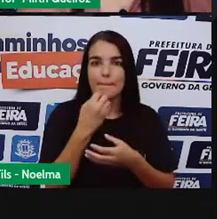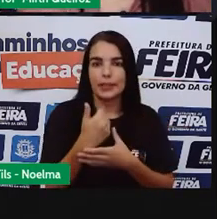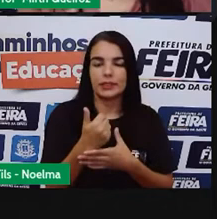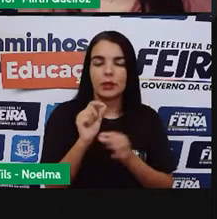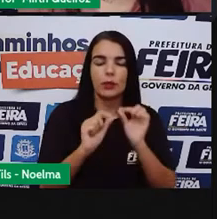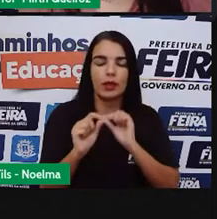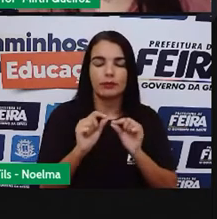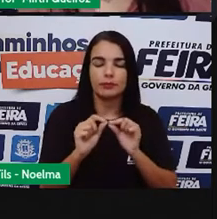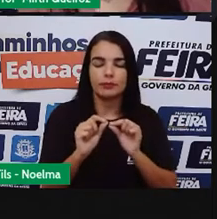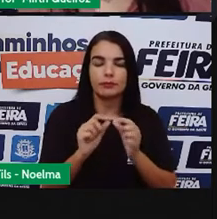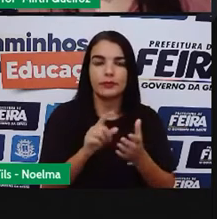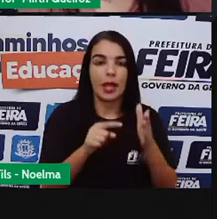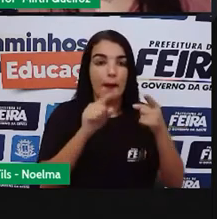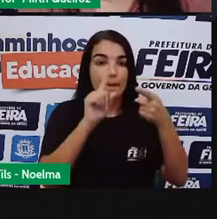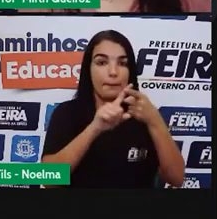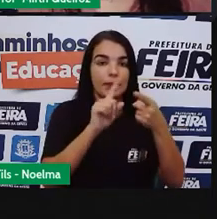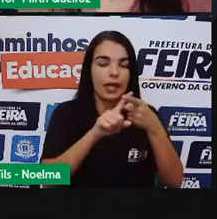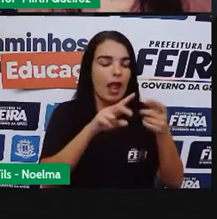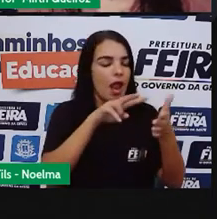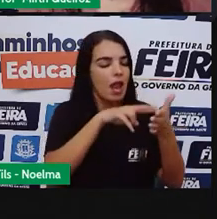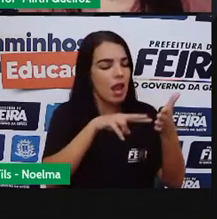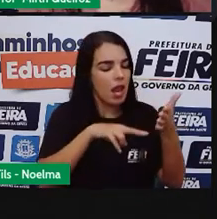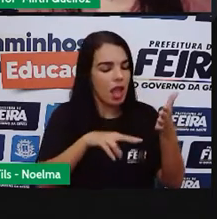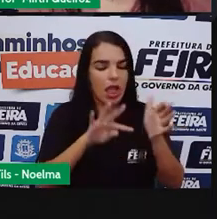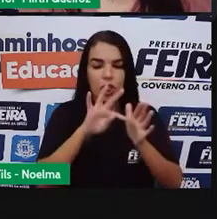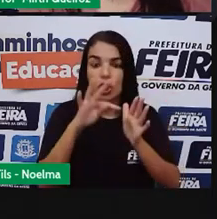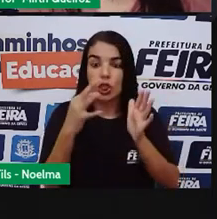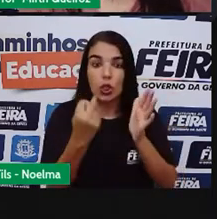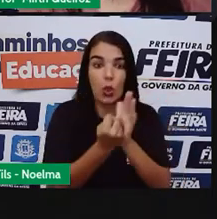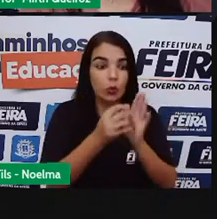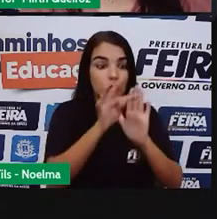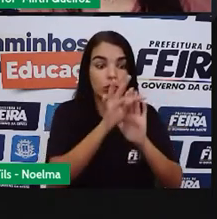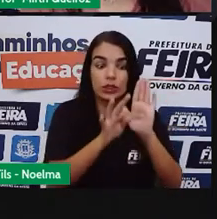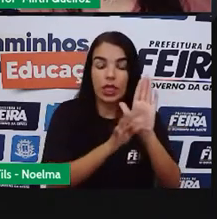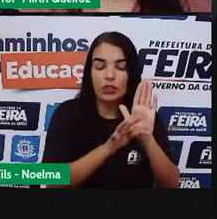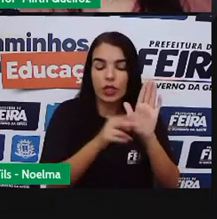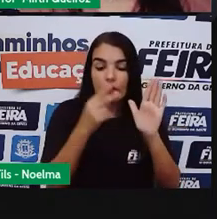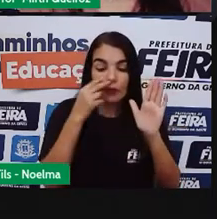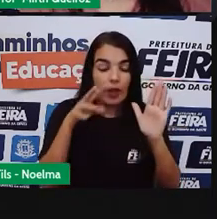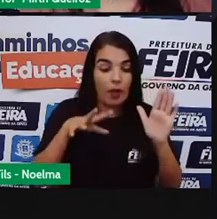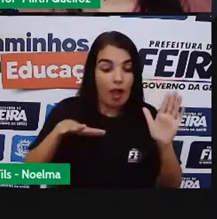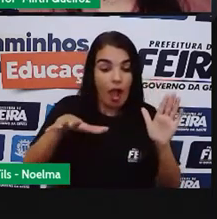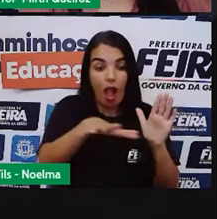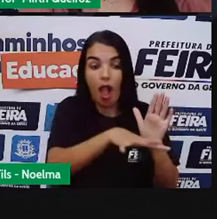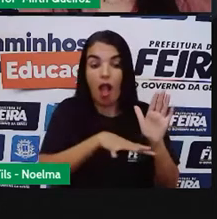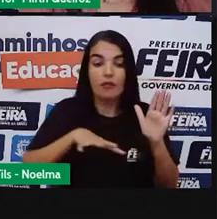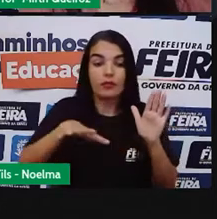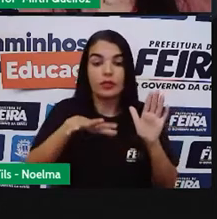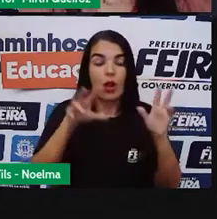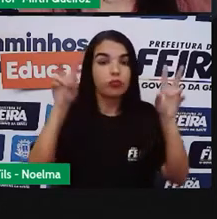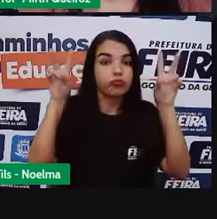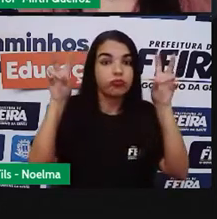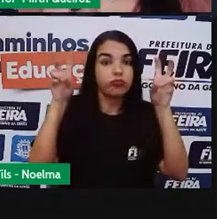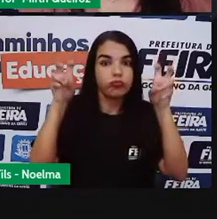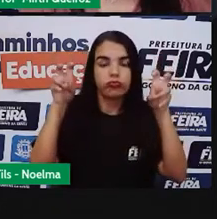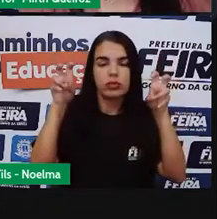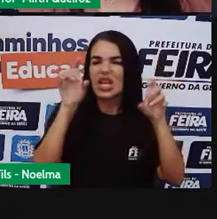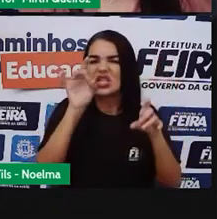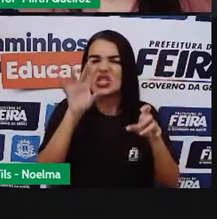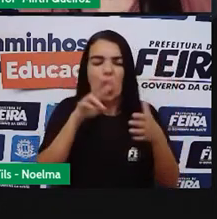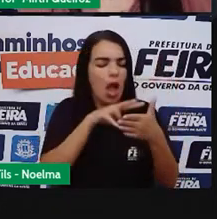dicas? Ler todo o texto procurando ter uma visão geral sobre o assunto. Não adianta vocês lerem